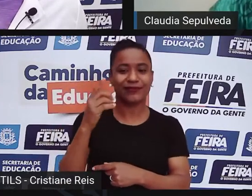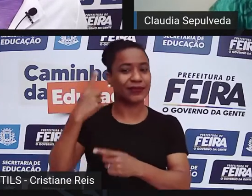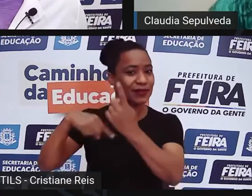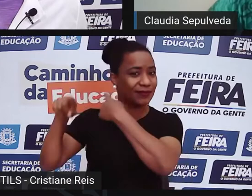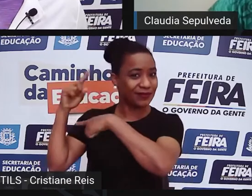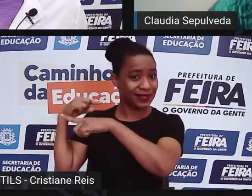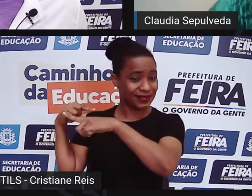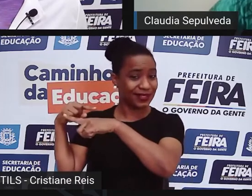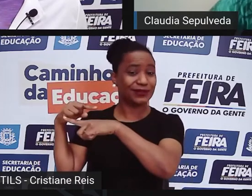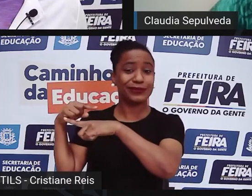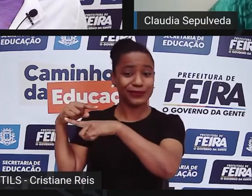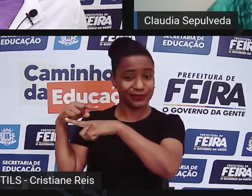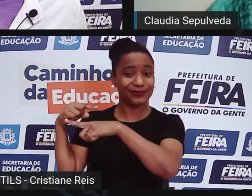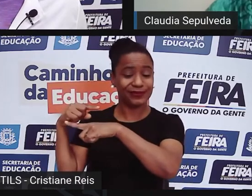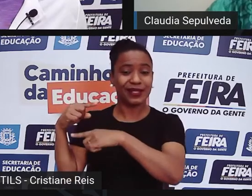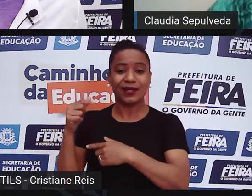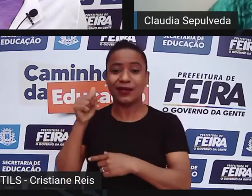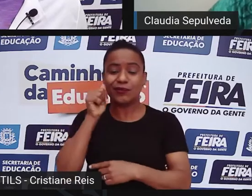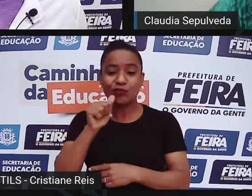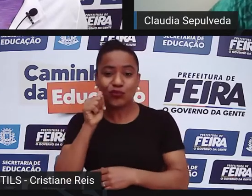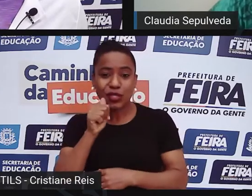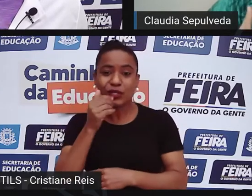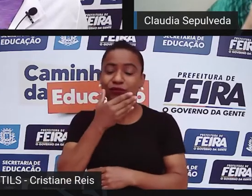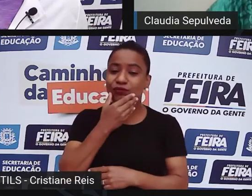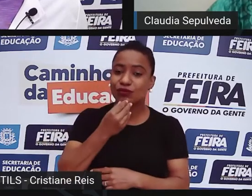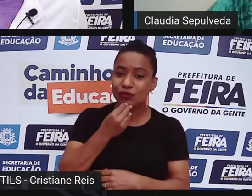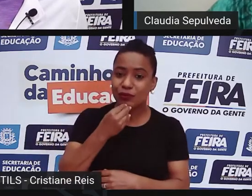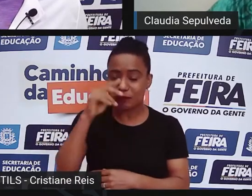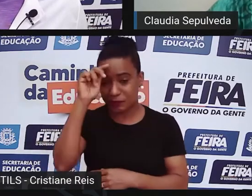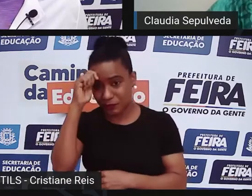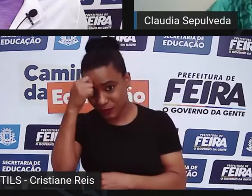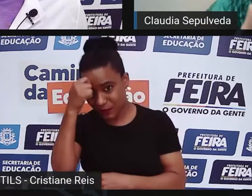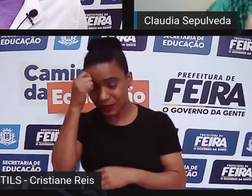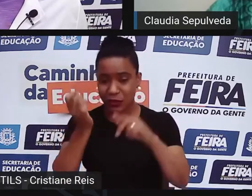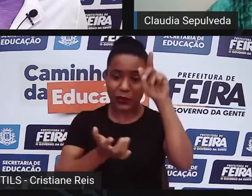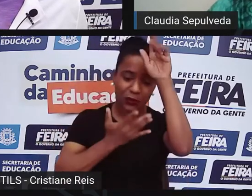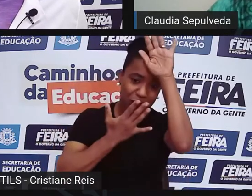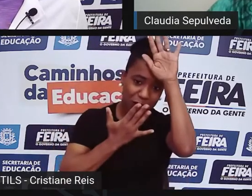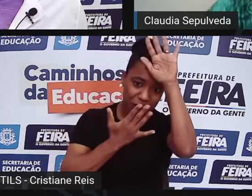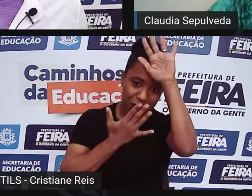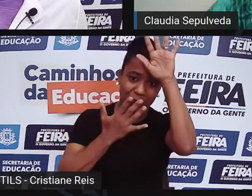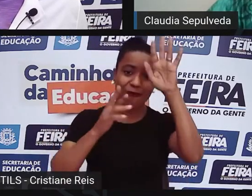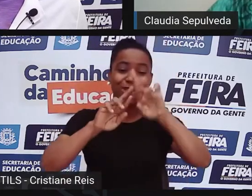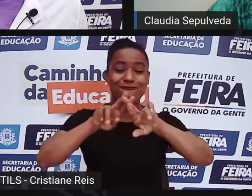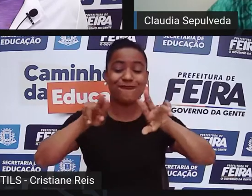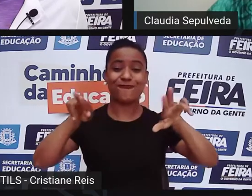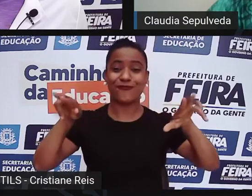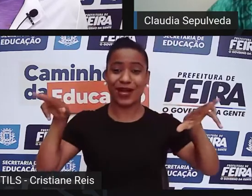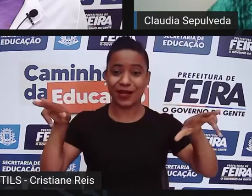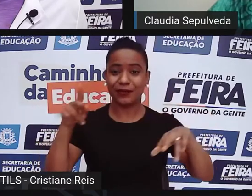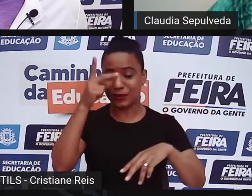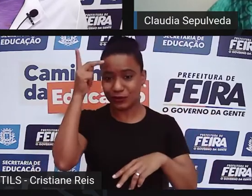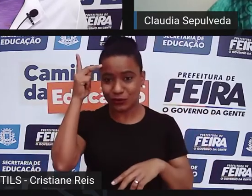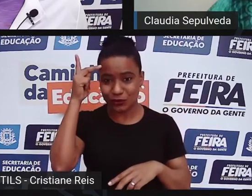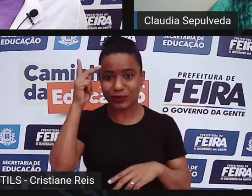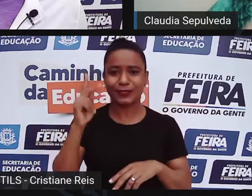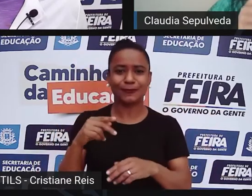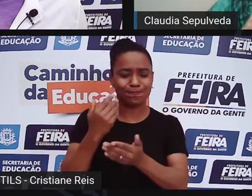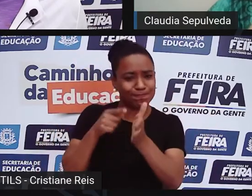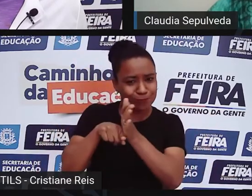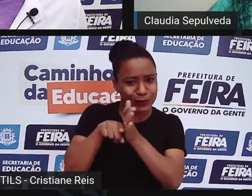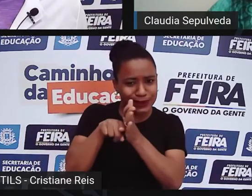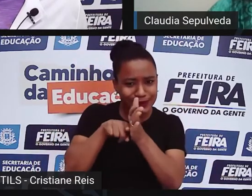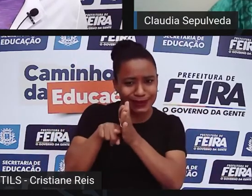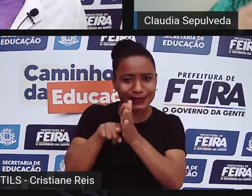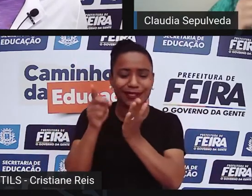vezes, os seus conhecimentos, tanto de mulheres, como de negros, como de indígenas, os conhecimentos produzidos por esses atores na ciência,